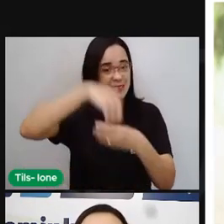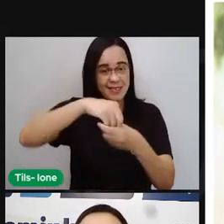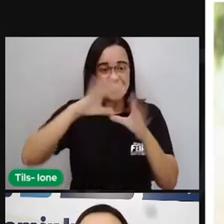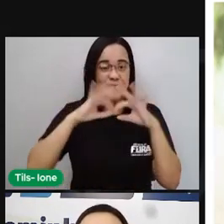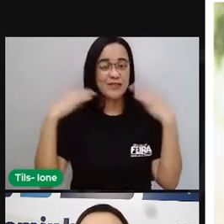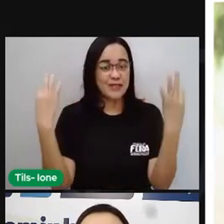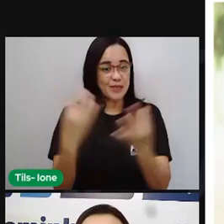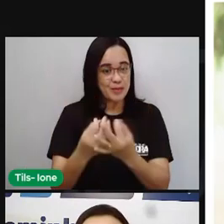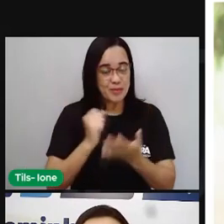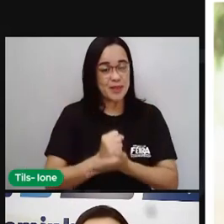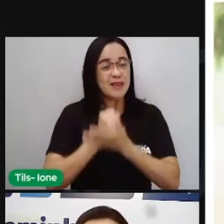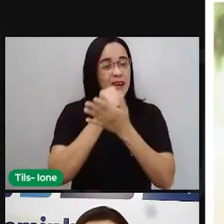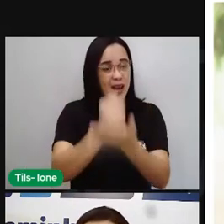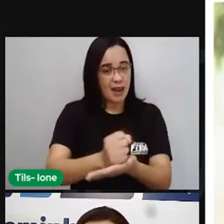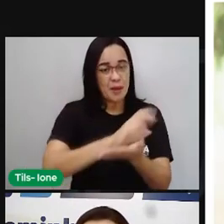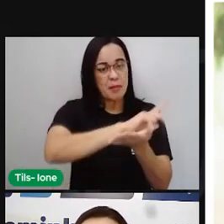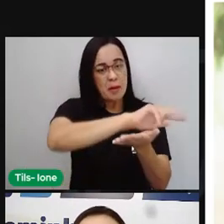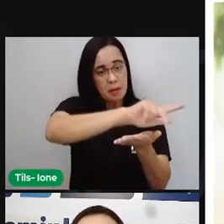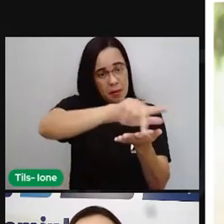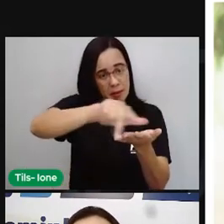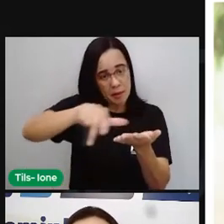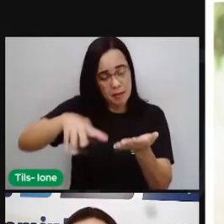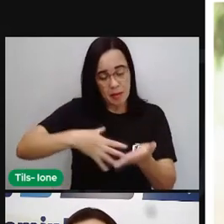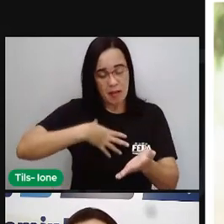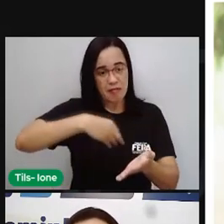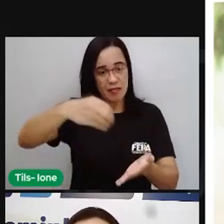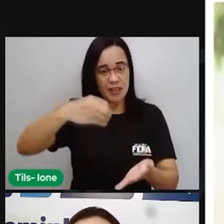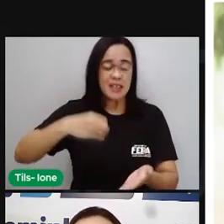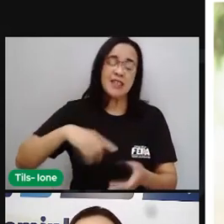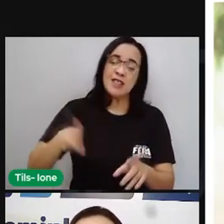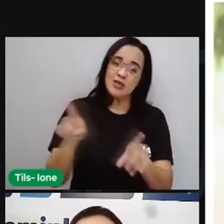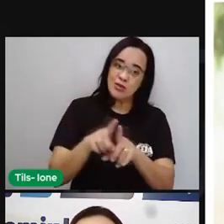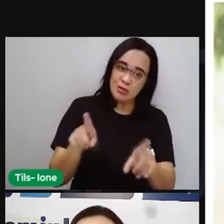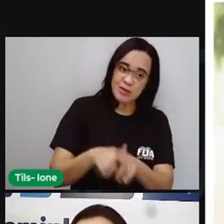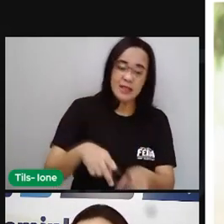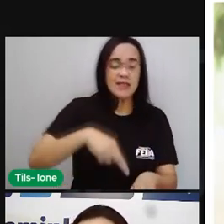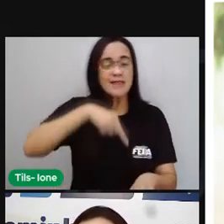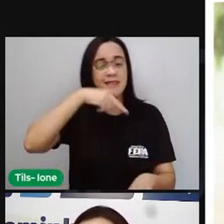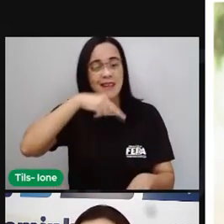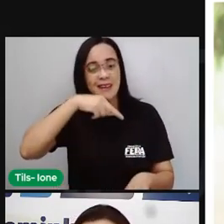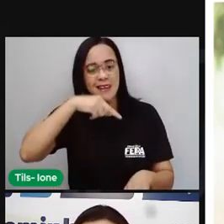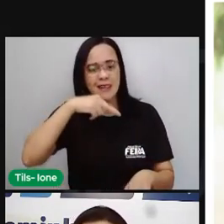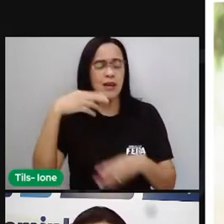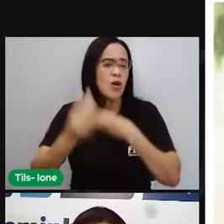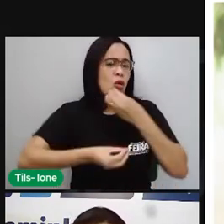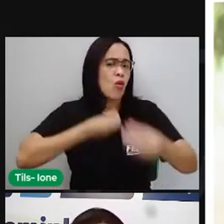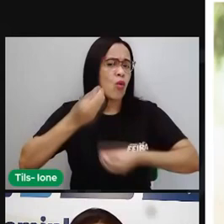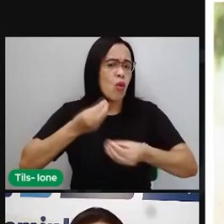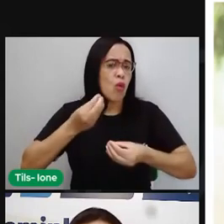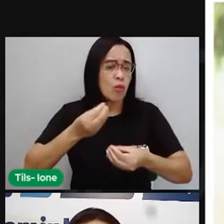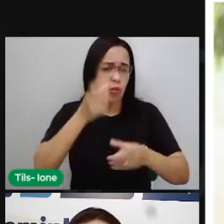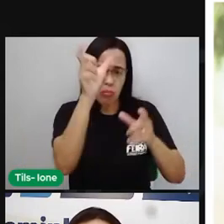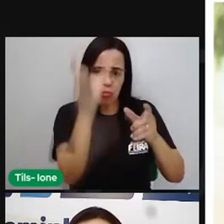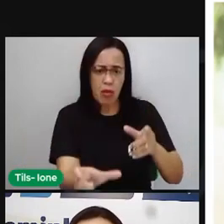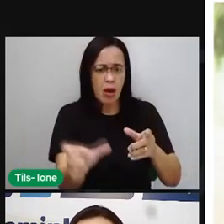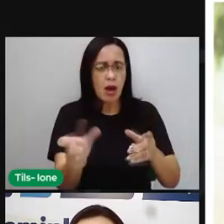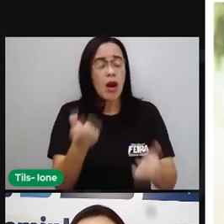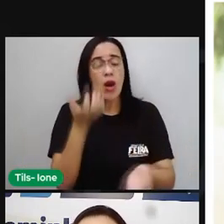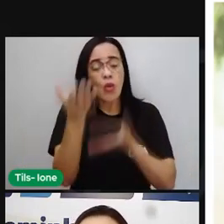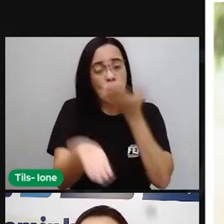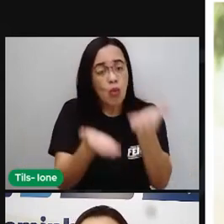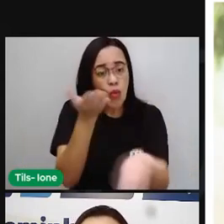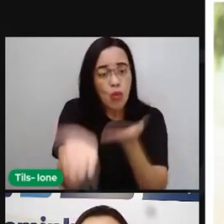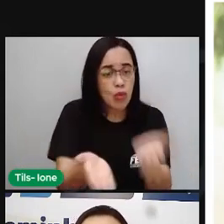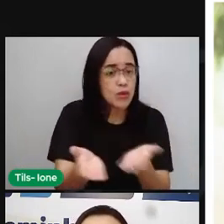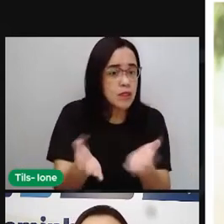de diversas formas os filhos, os netos. Como é que eles devem ser tratados, né? Como é que os